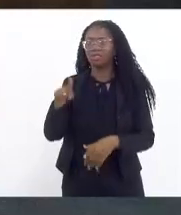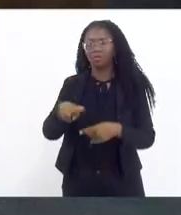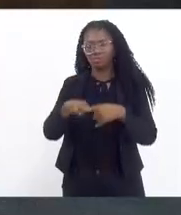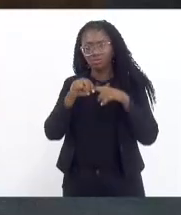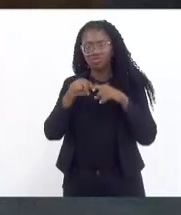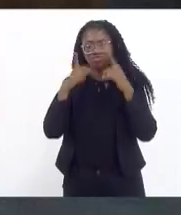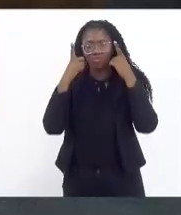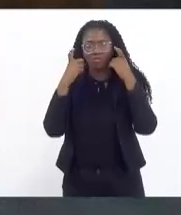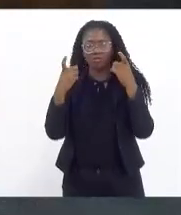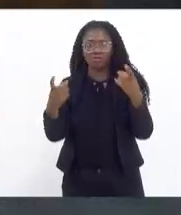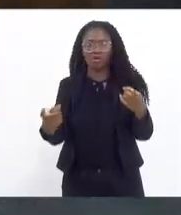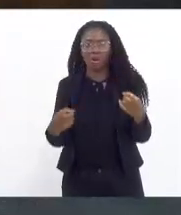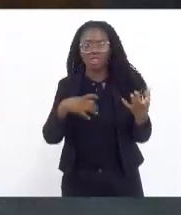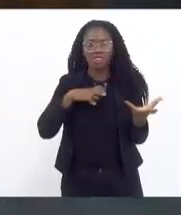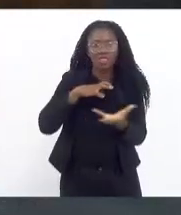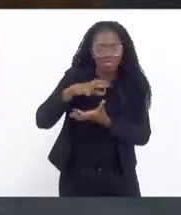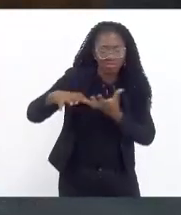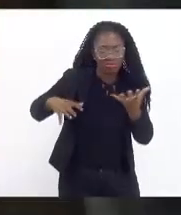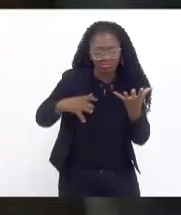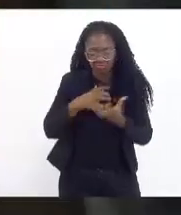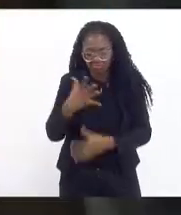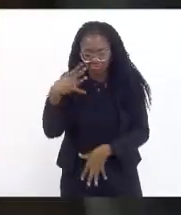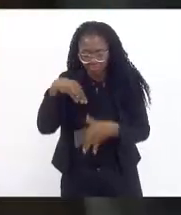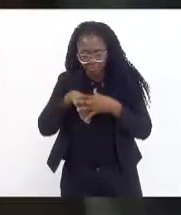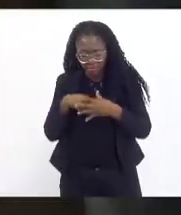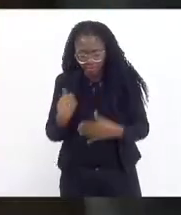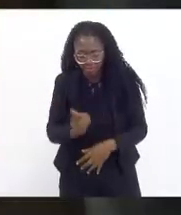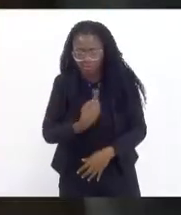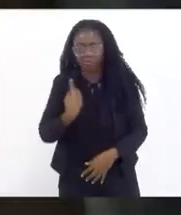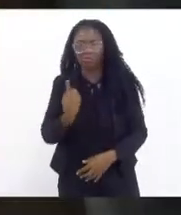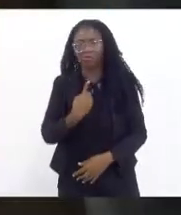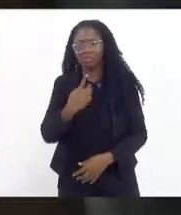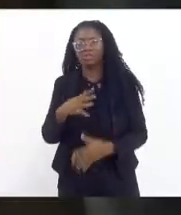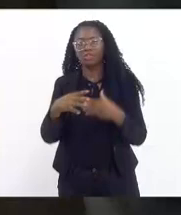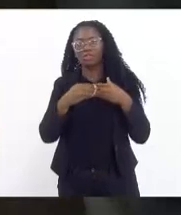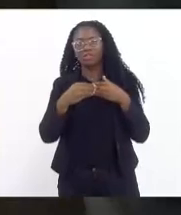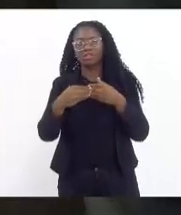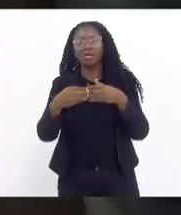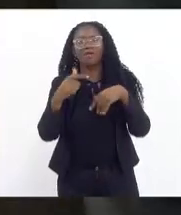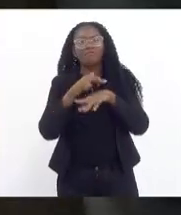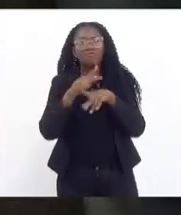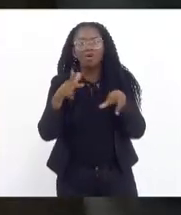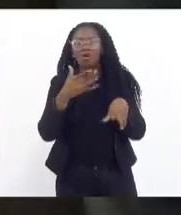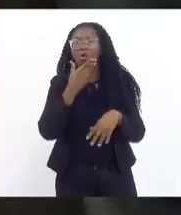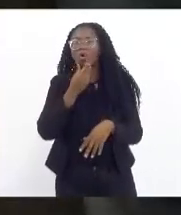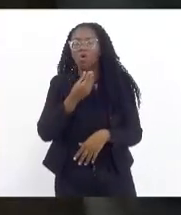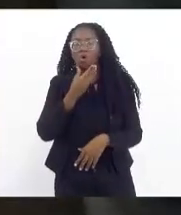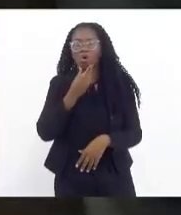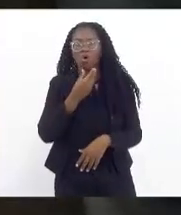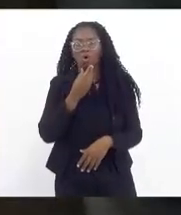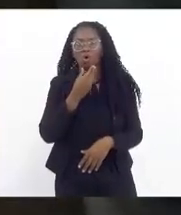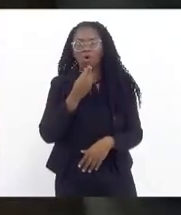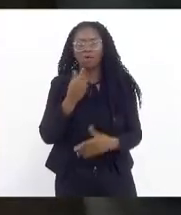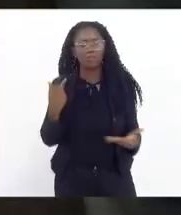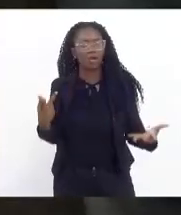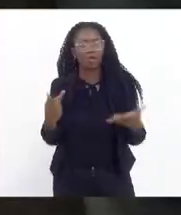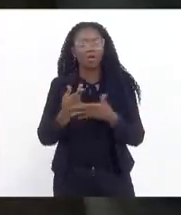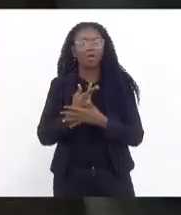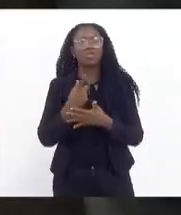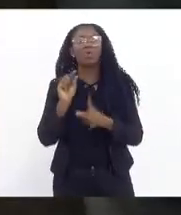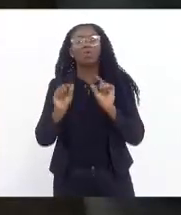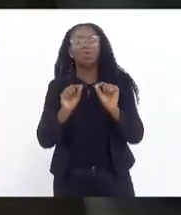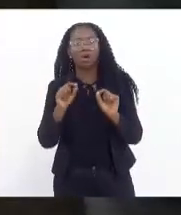violência de revolta que a gente sente dentro da gente que leva diversos homens a cometer o